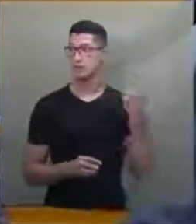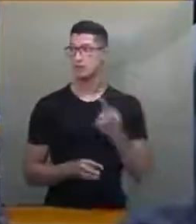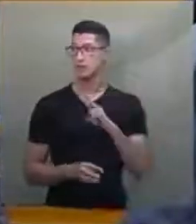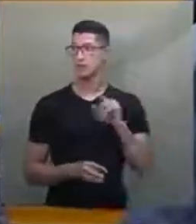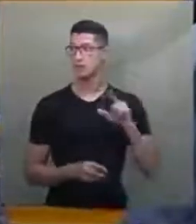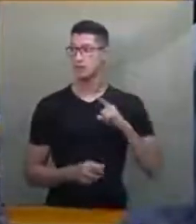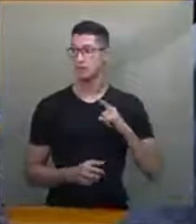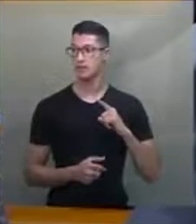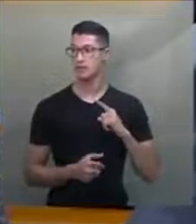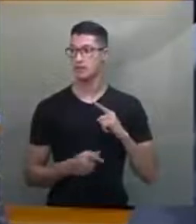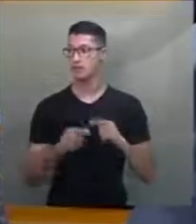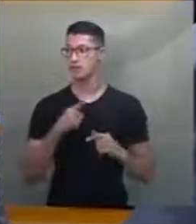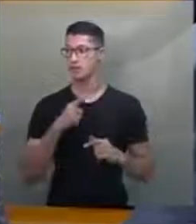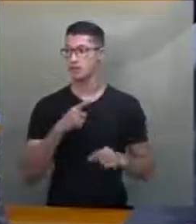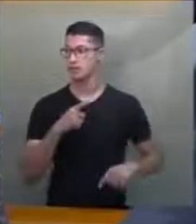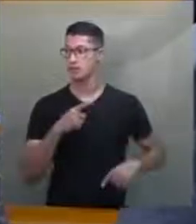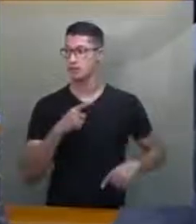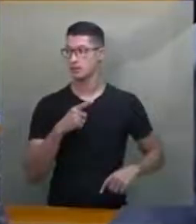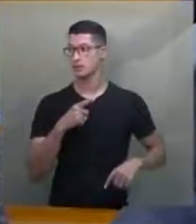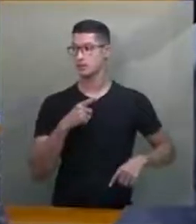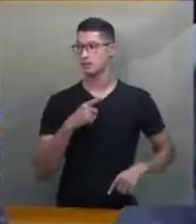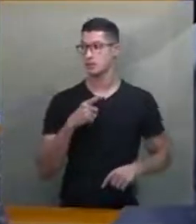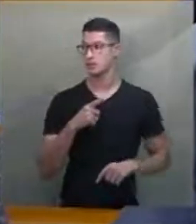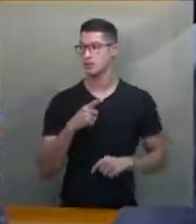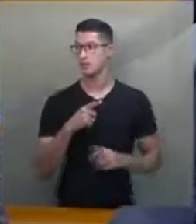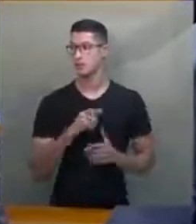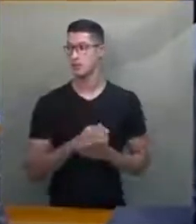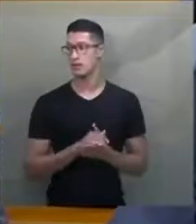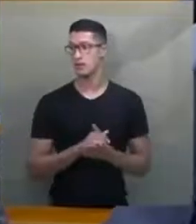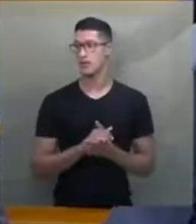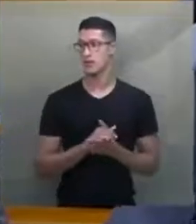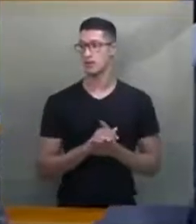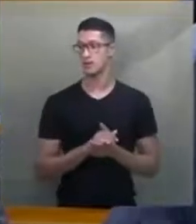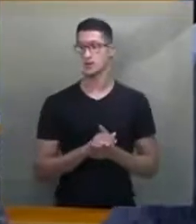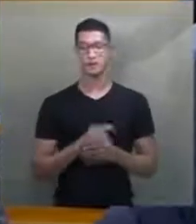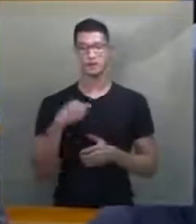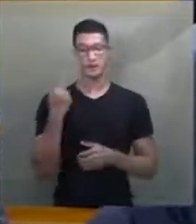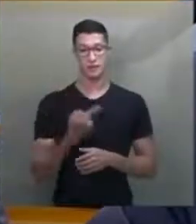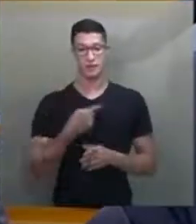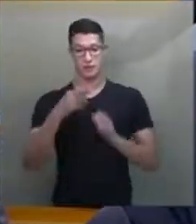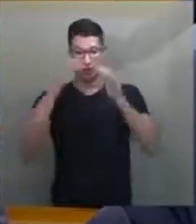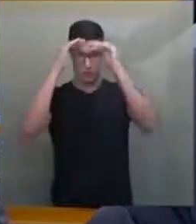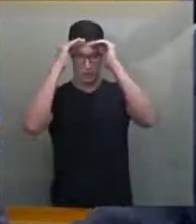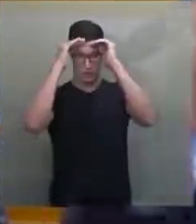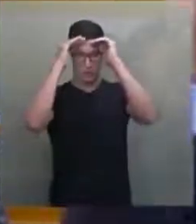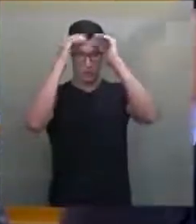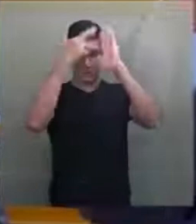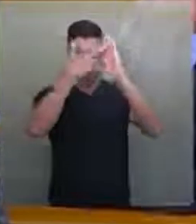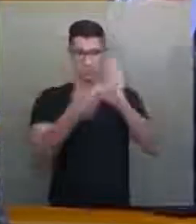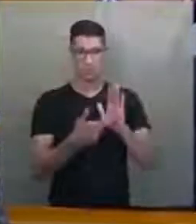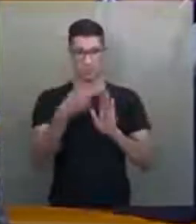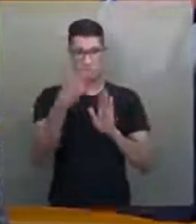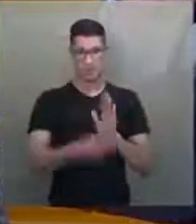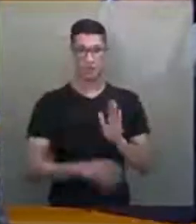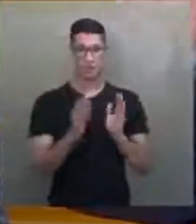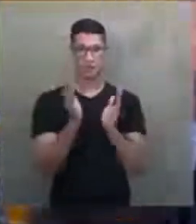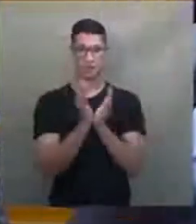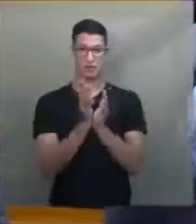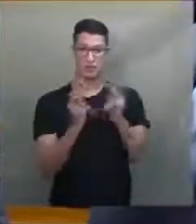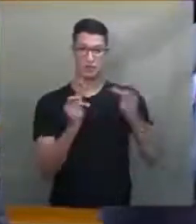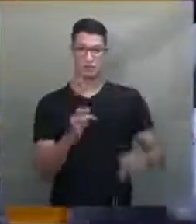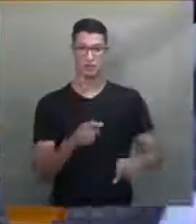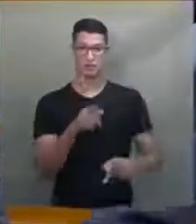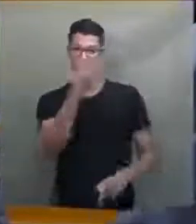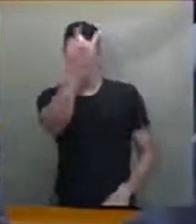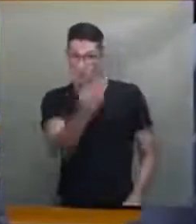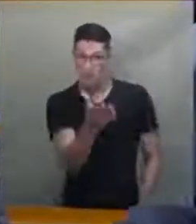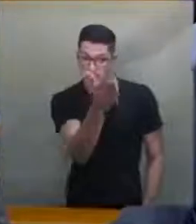se respeitar. E, no caso do Congresso, nós temos que respeitar o nosso regimento. Esta comissão, não